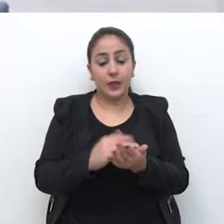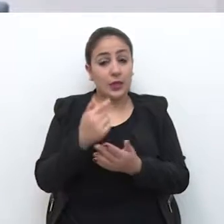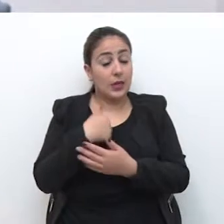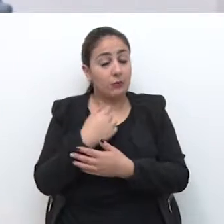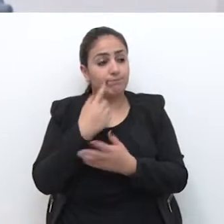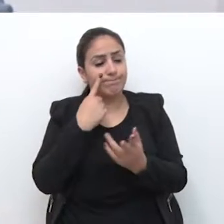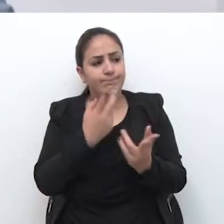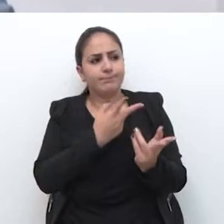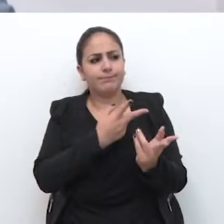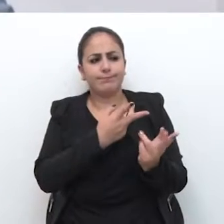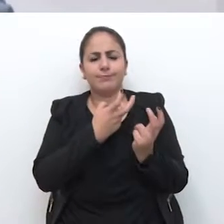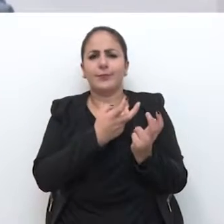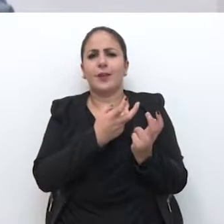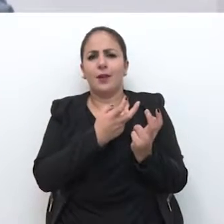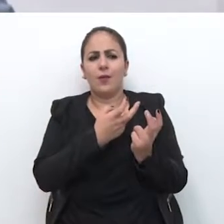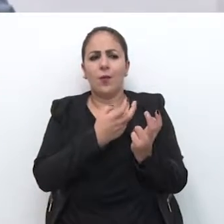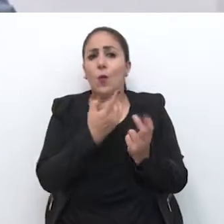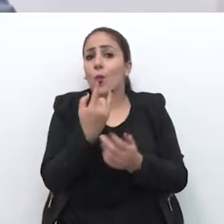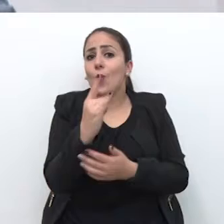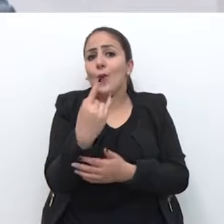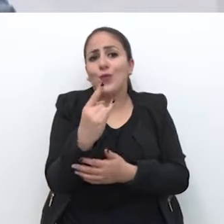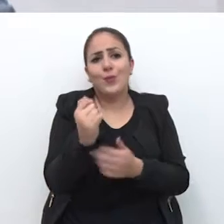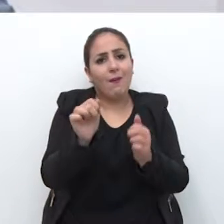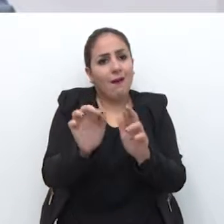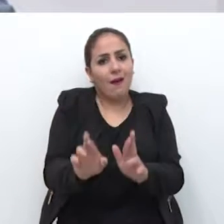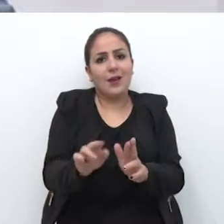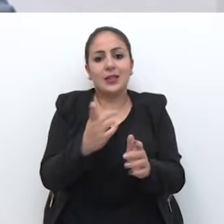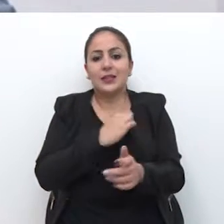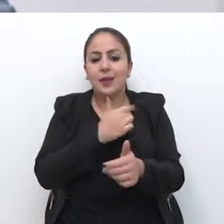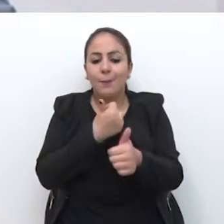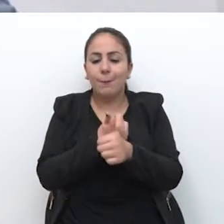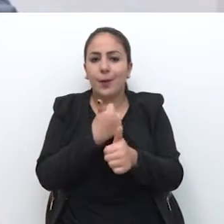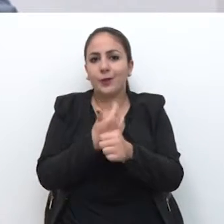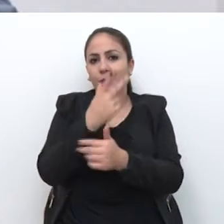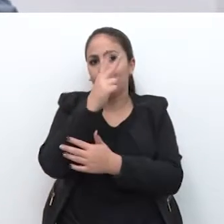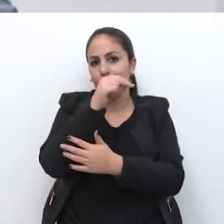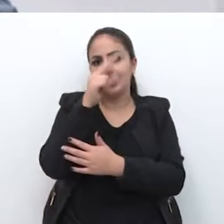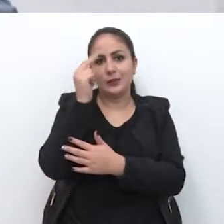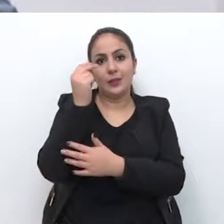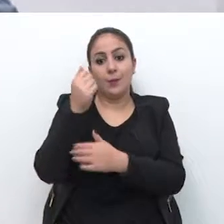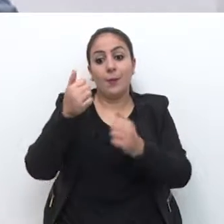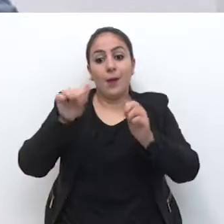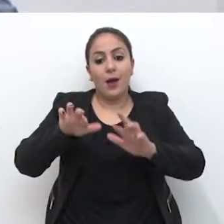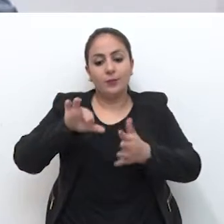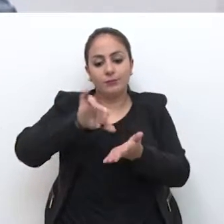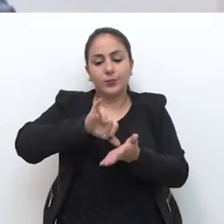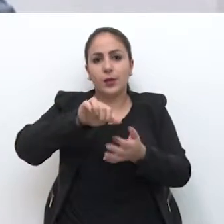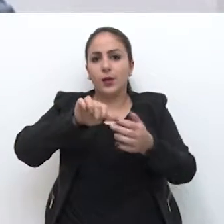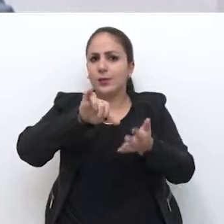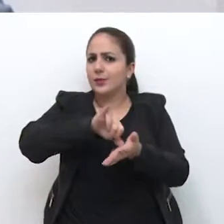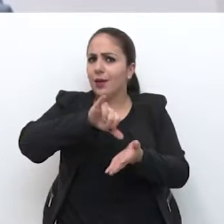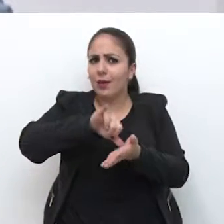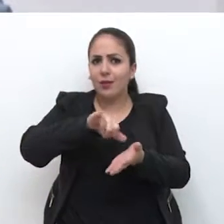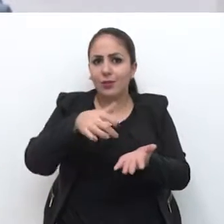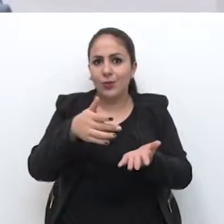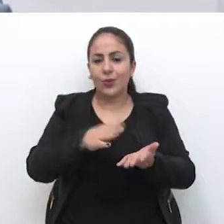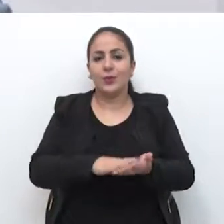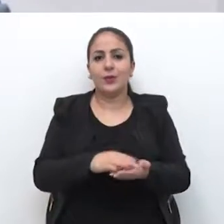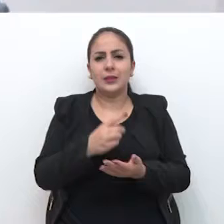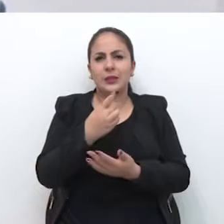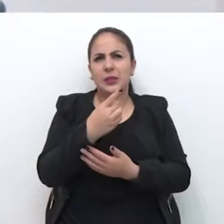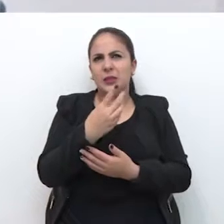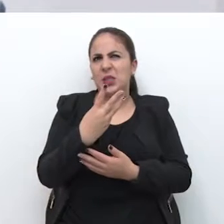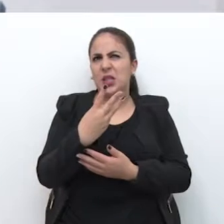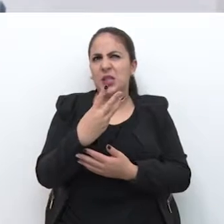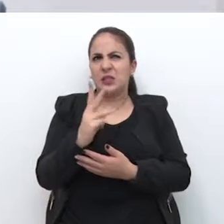Eu vejo, então, que era a última área que tem, próxima aqui do Executivo, e uma área central. São três e poucos